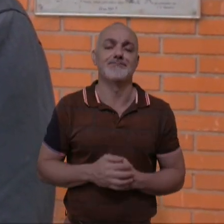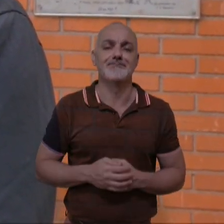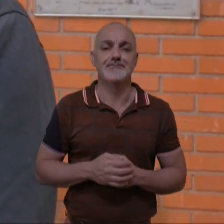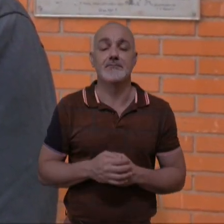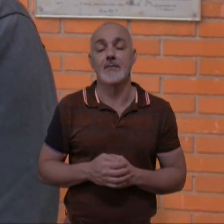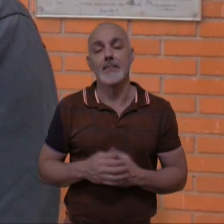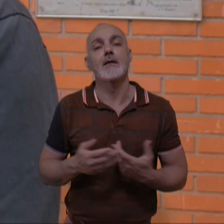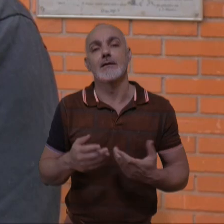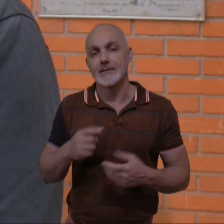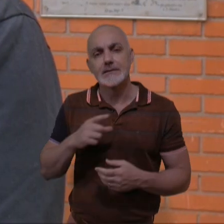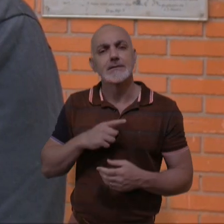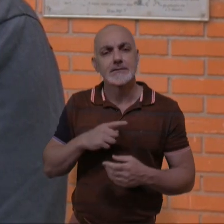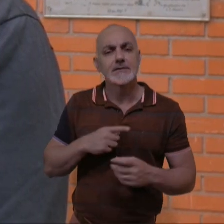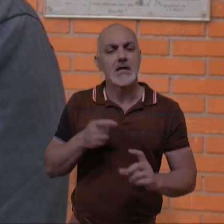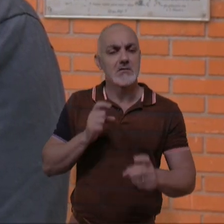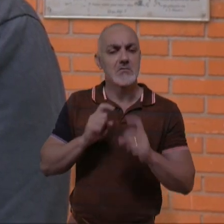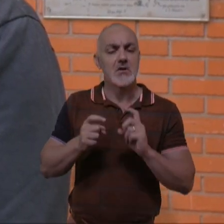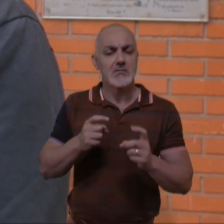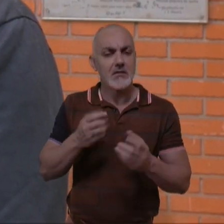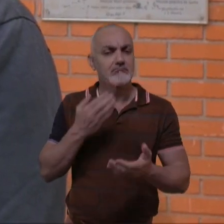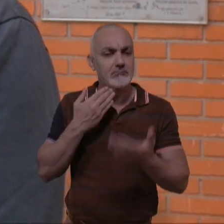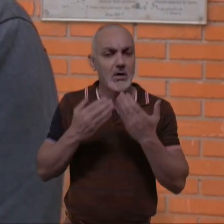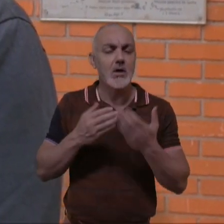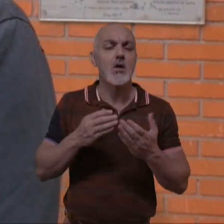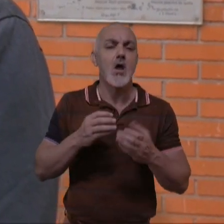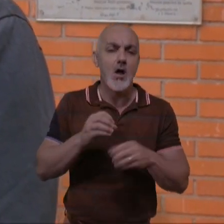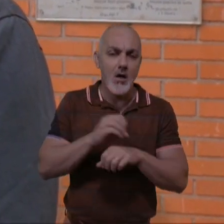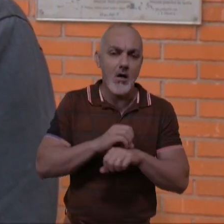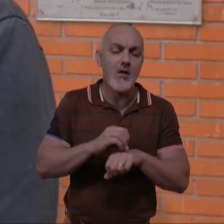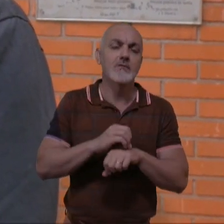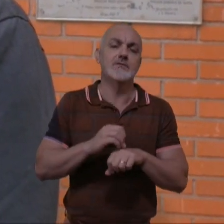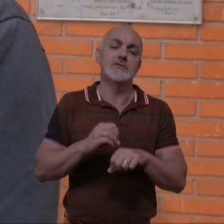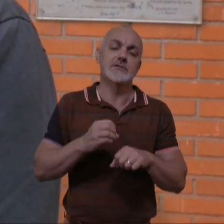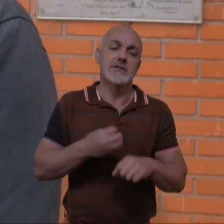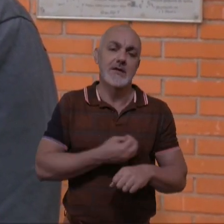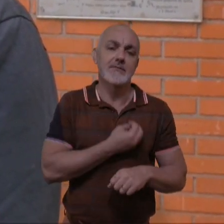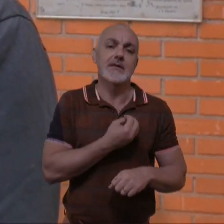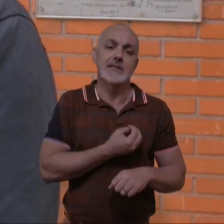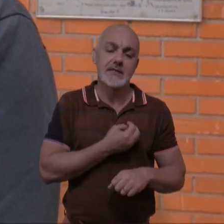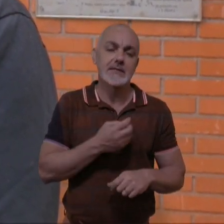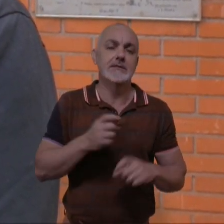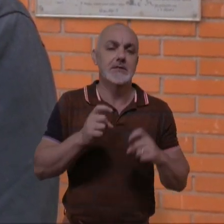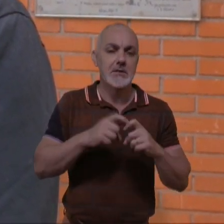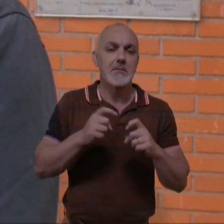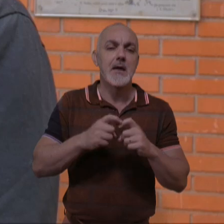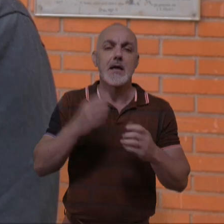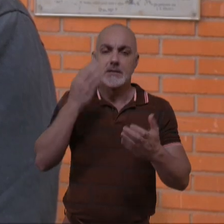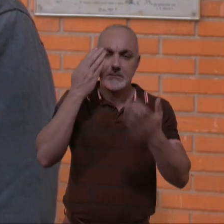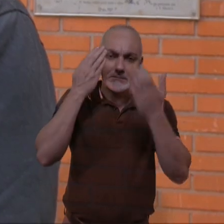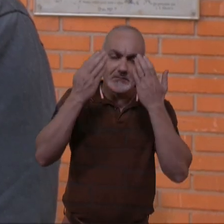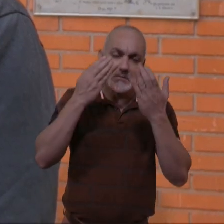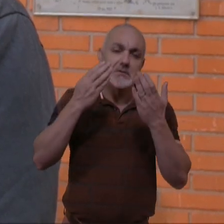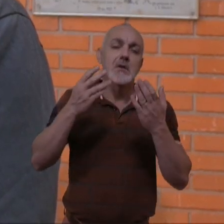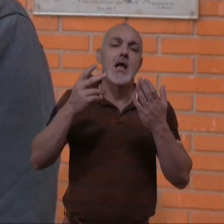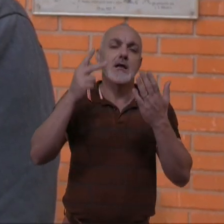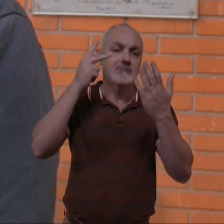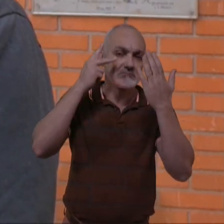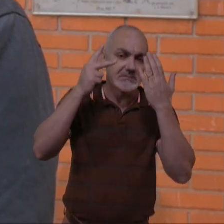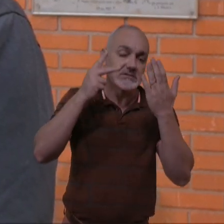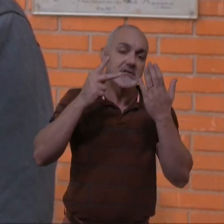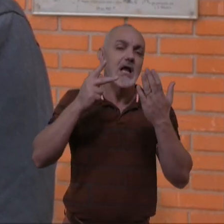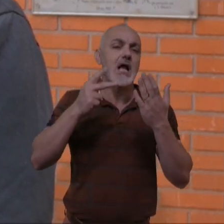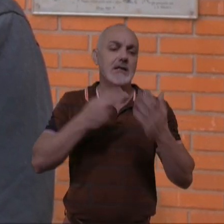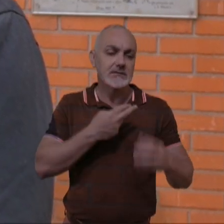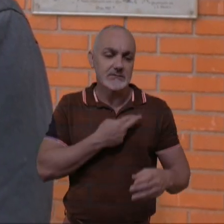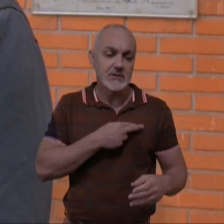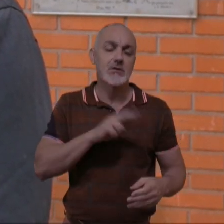Olha, nós teremos rodas de conversa, oficinas, com a presença de médicos, psicólogos, psiquiatras,